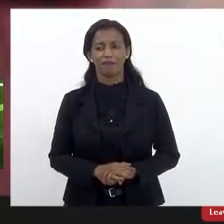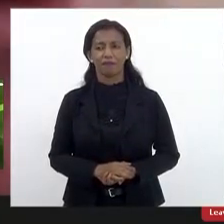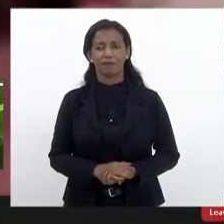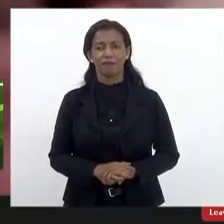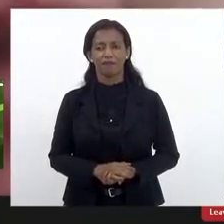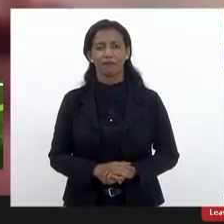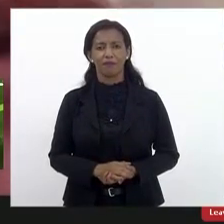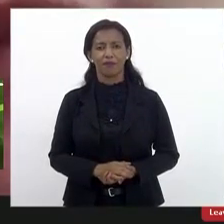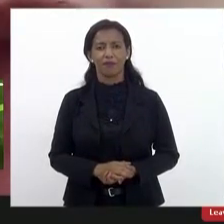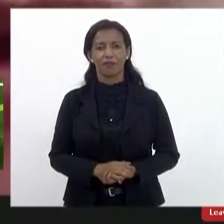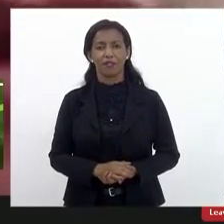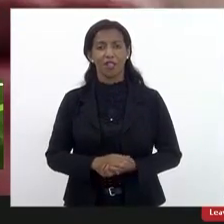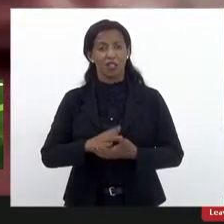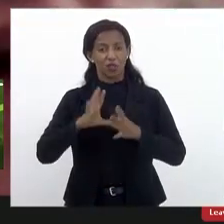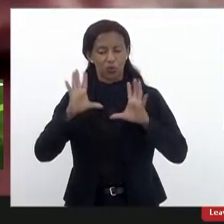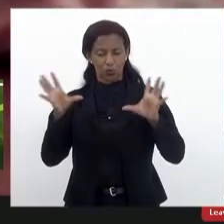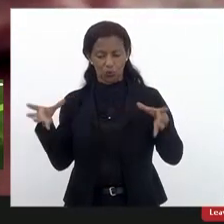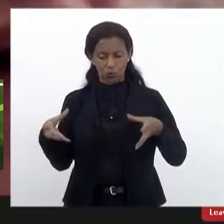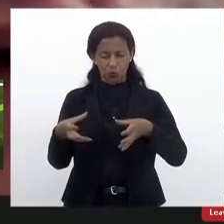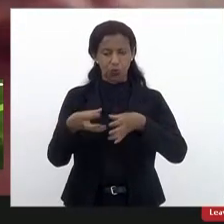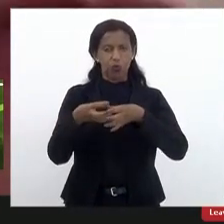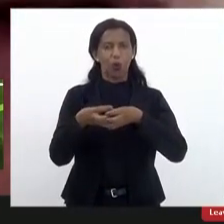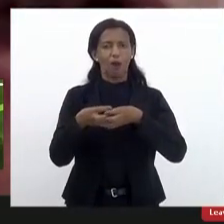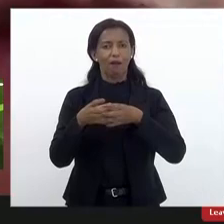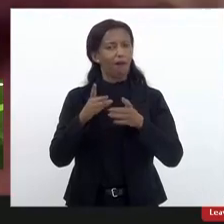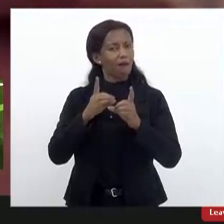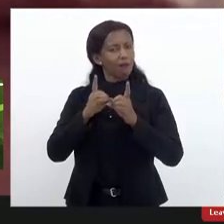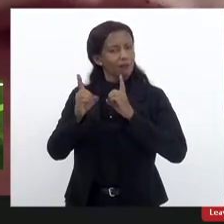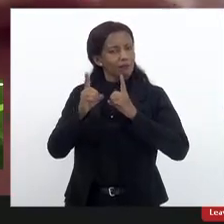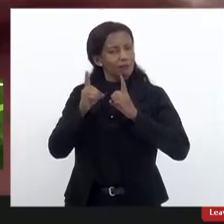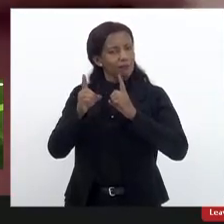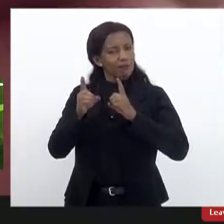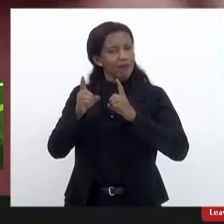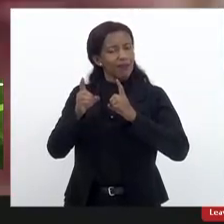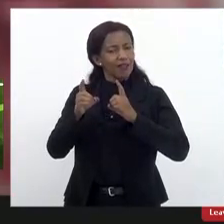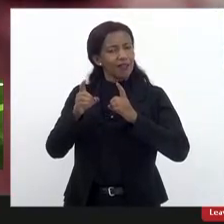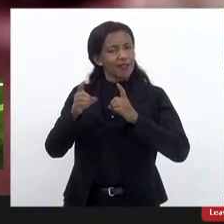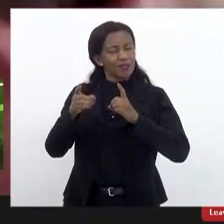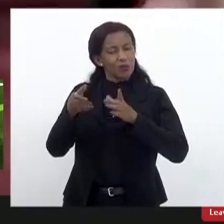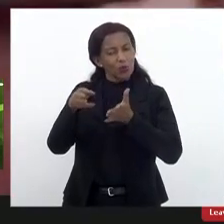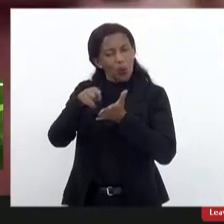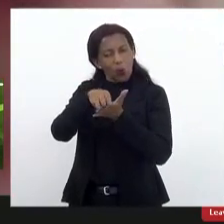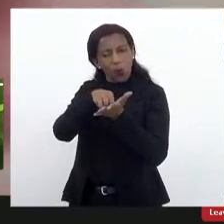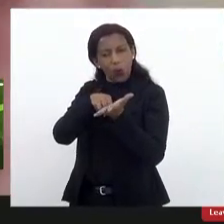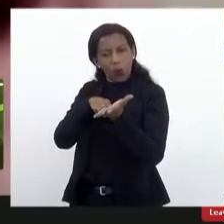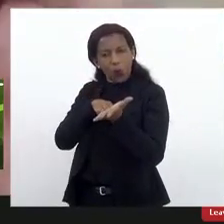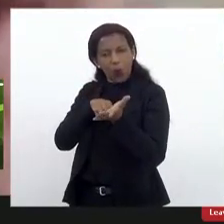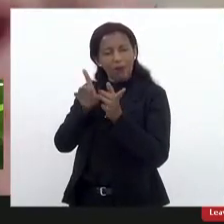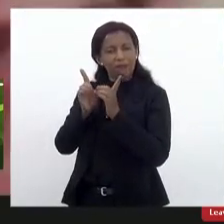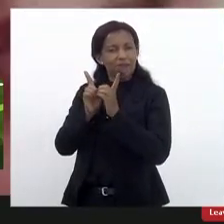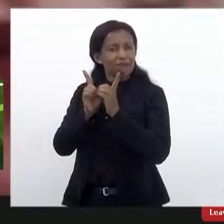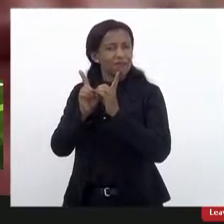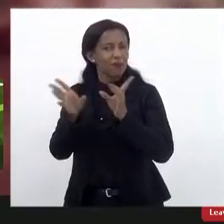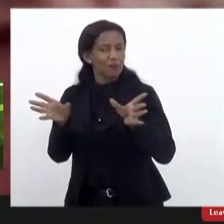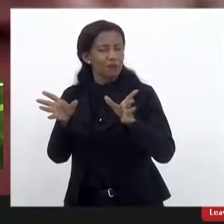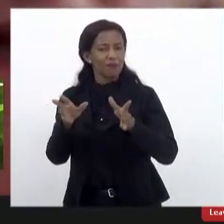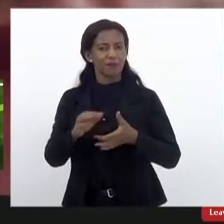acumulação de debate no seu aspecto, na sua metodologia democrática